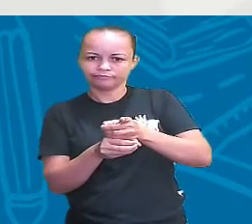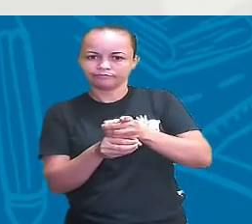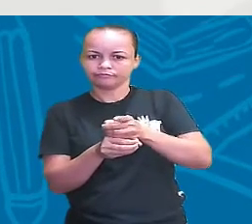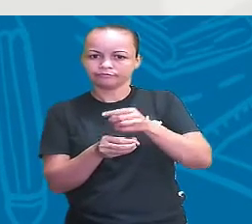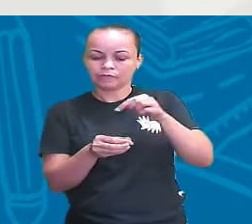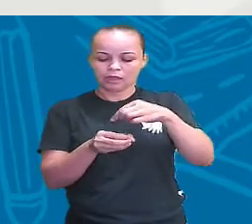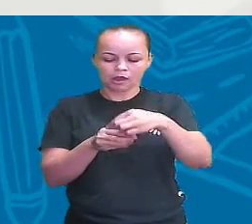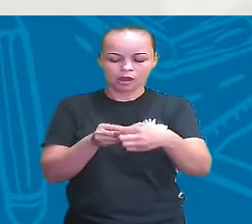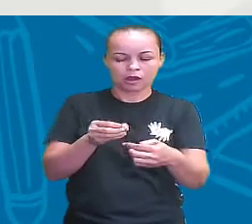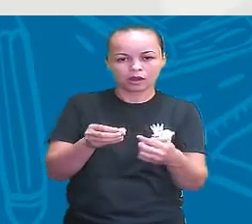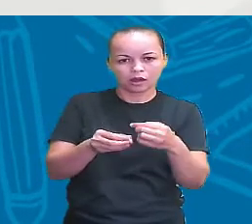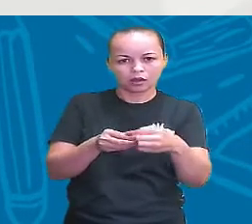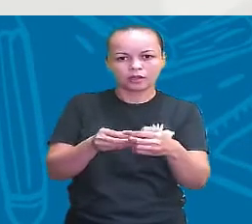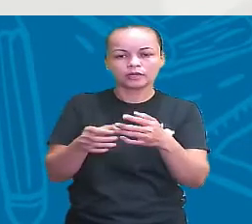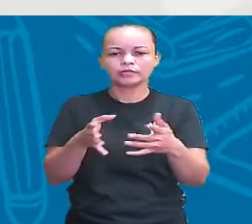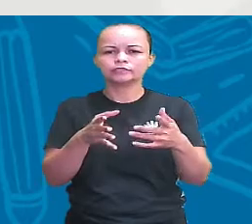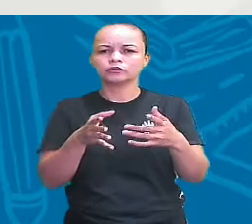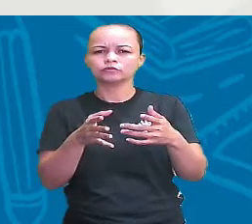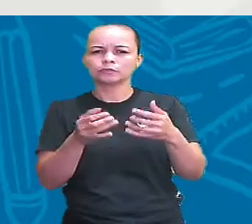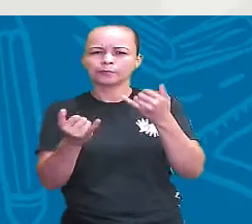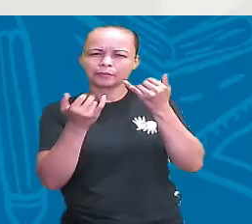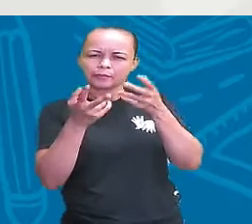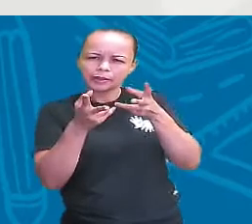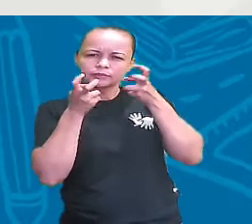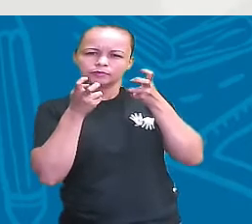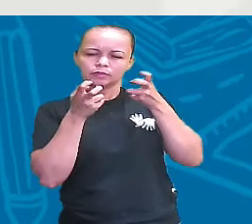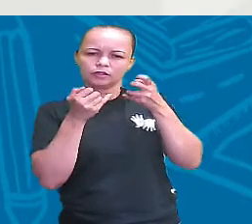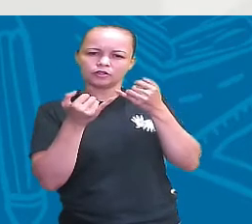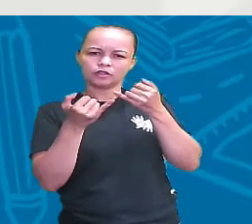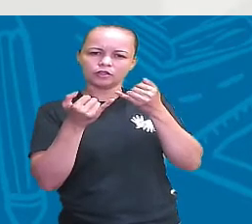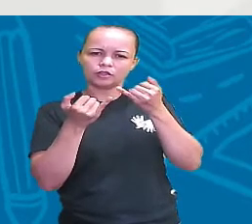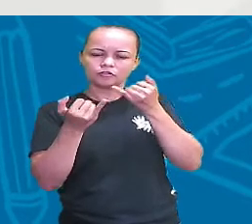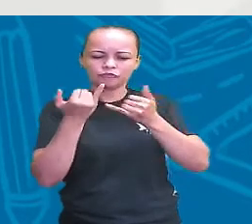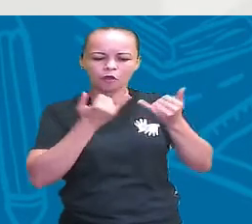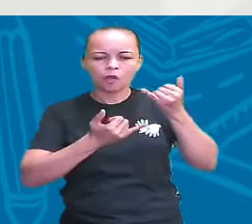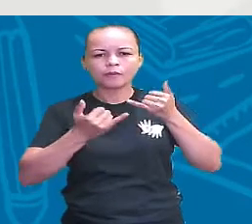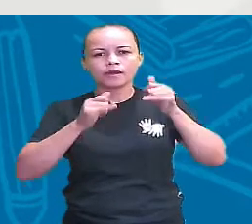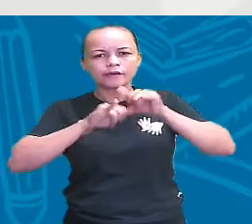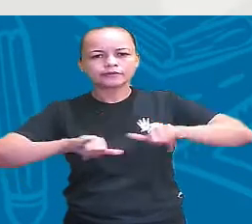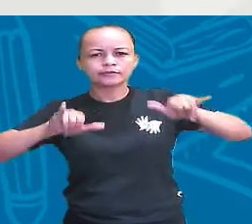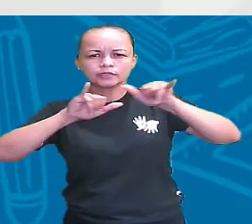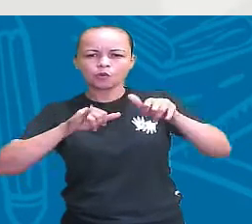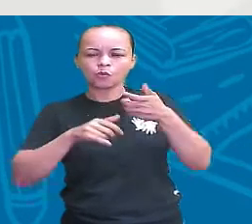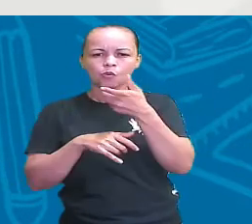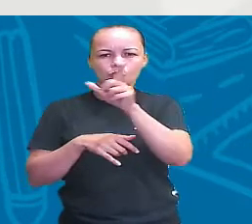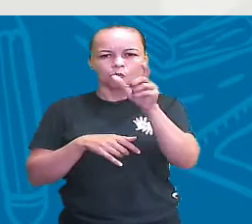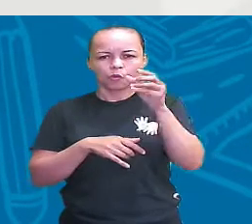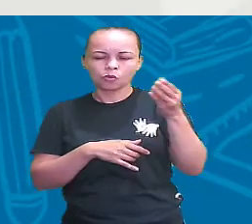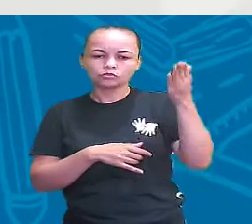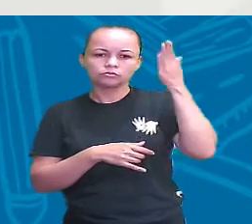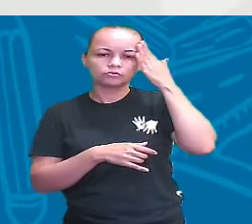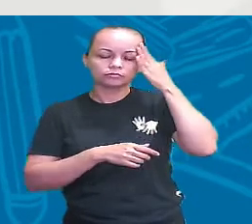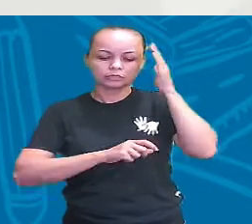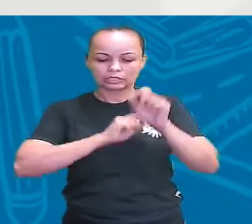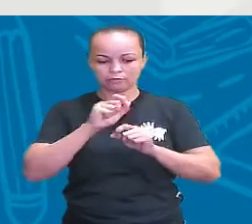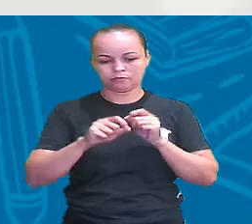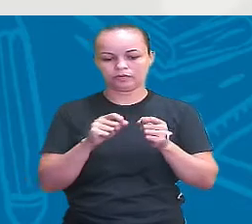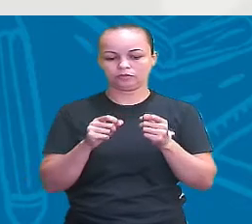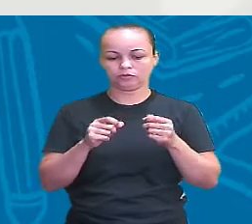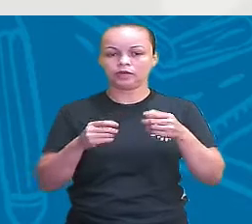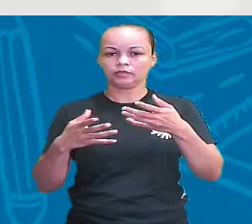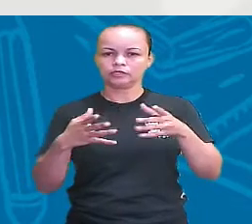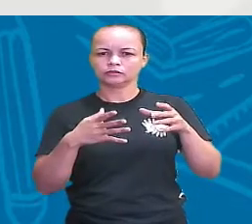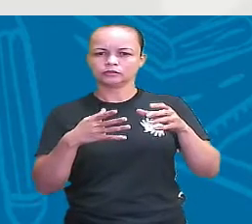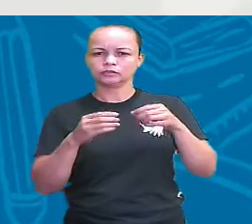como essas informações vão ter relações com outros saberes, vocês vão ver que vai fazer toda a diferença. Então, esse ambiente que a gente pode